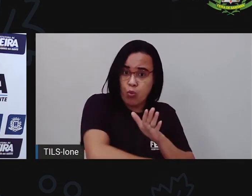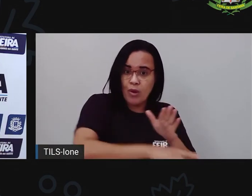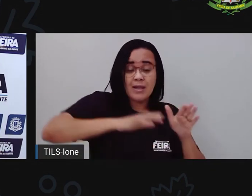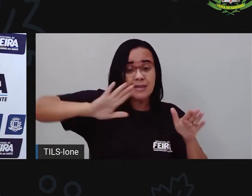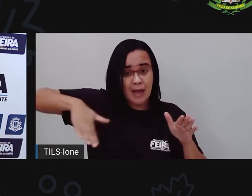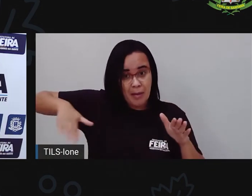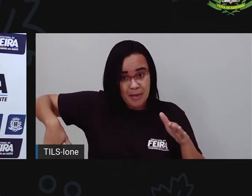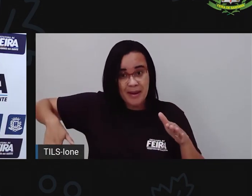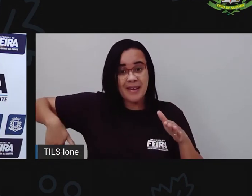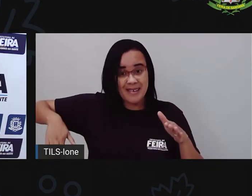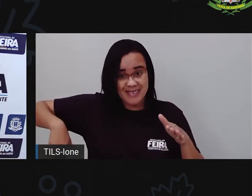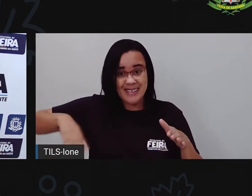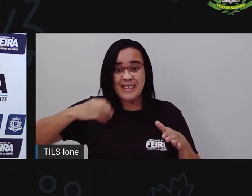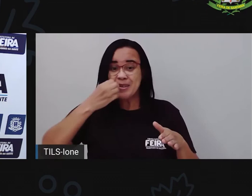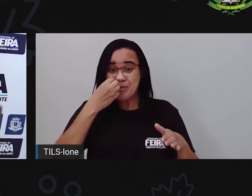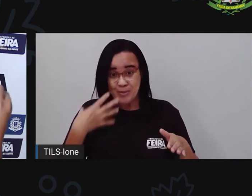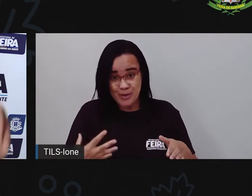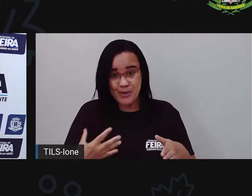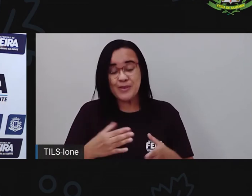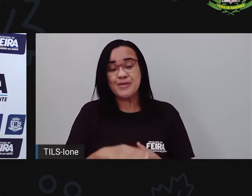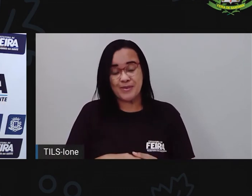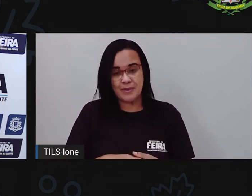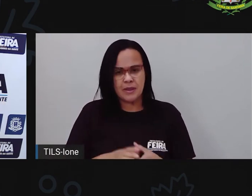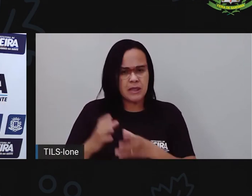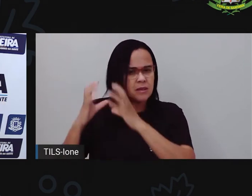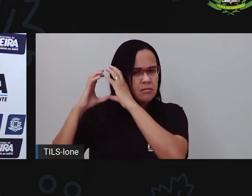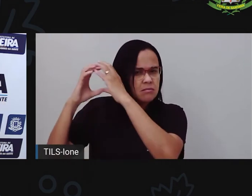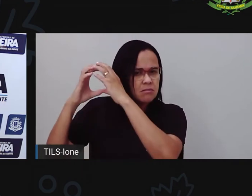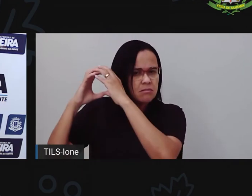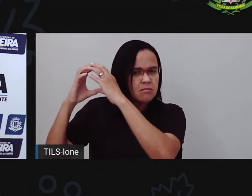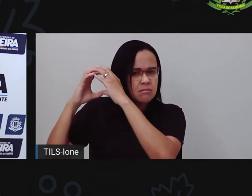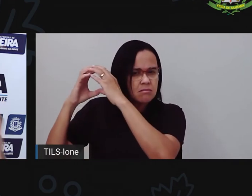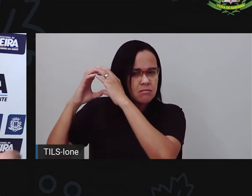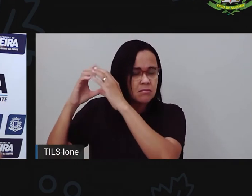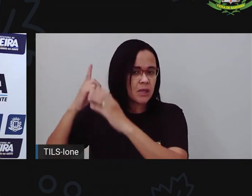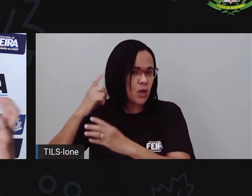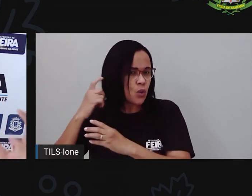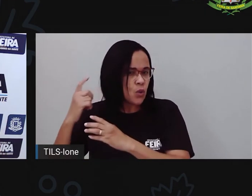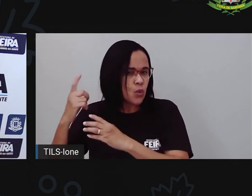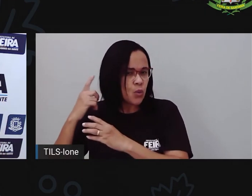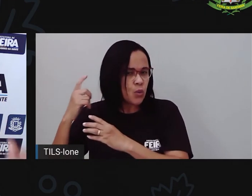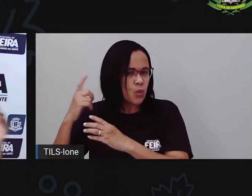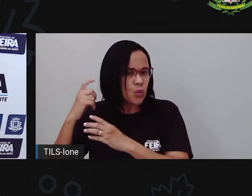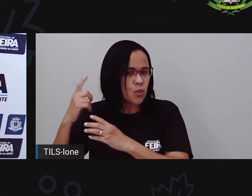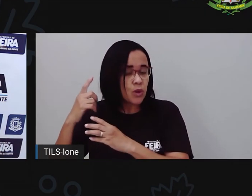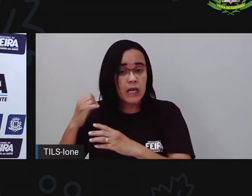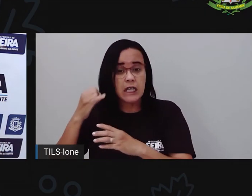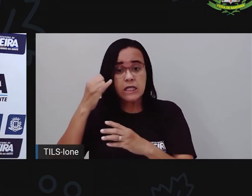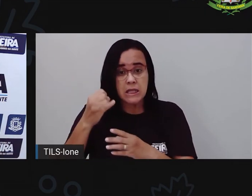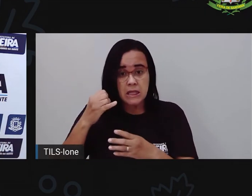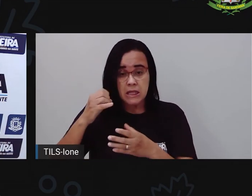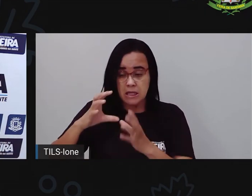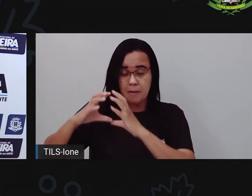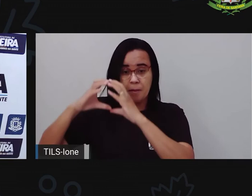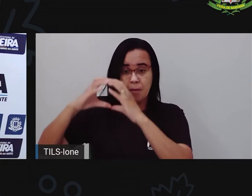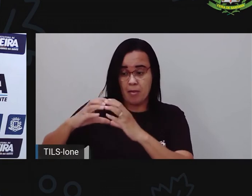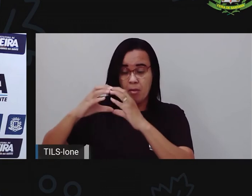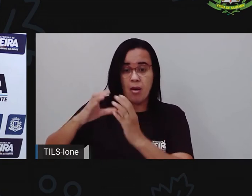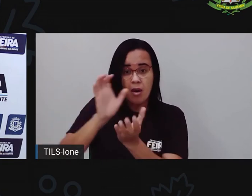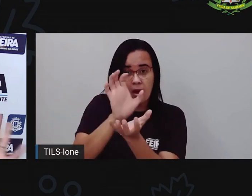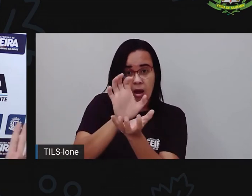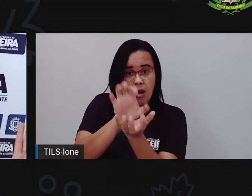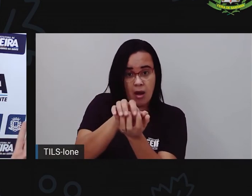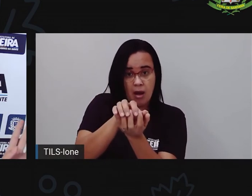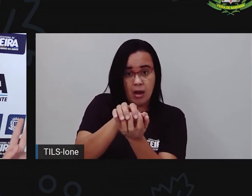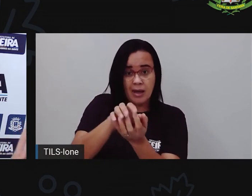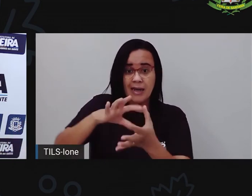né? A gente bota no ouvido, né? Para ouvir, mas não levem para casa, porque isso vai estar modificando o ambiente lá da praia, né?